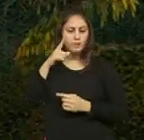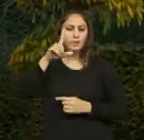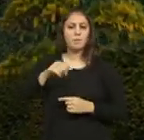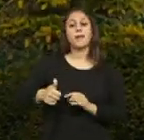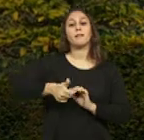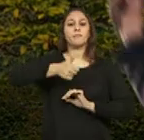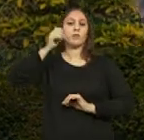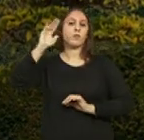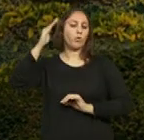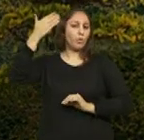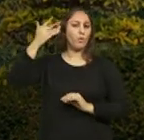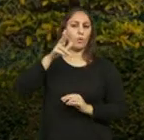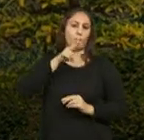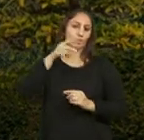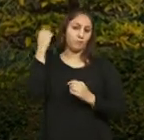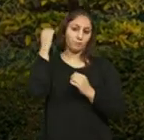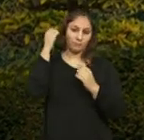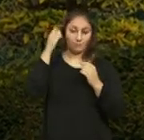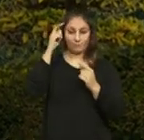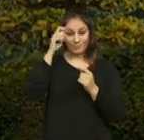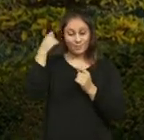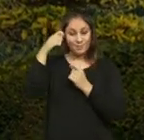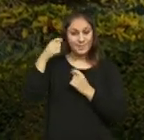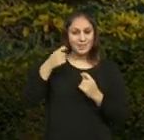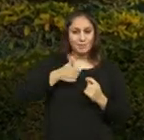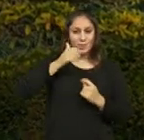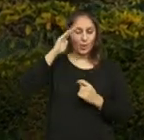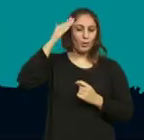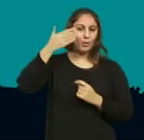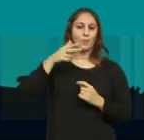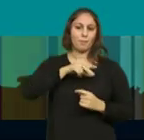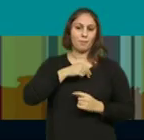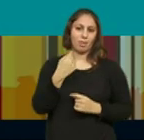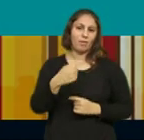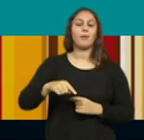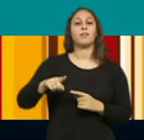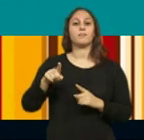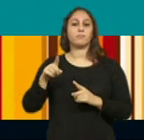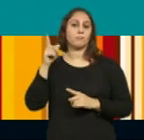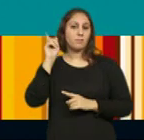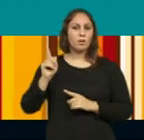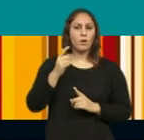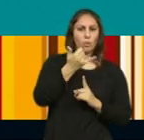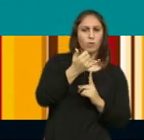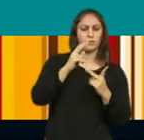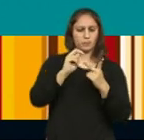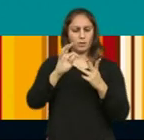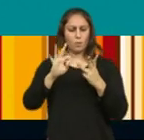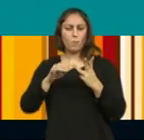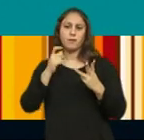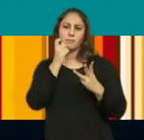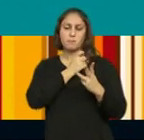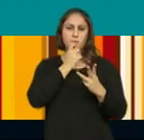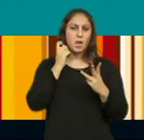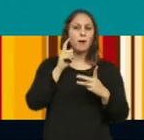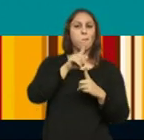A gala realiza-se no dia 4 de maio na Cerâmica Arganilense. 2, 3 e 4 de maio. No primeiro dia, dia 2,